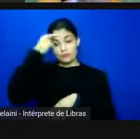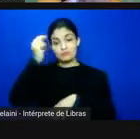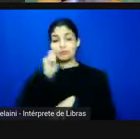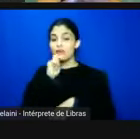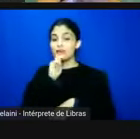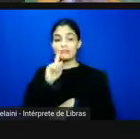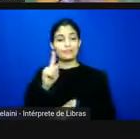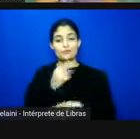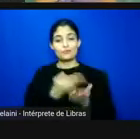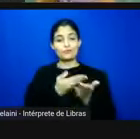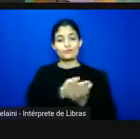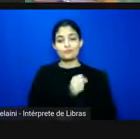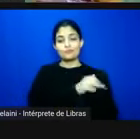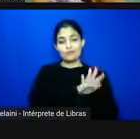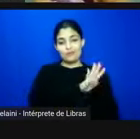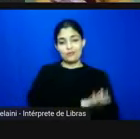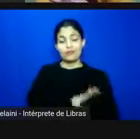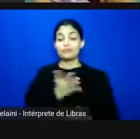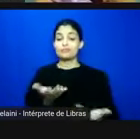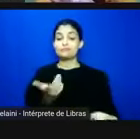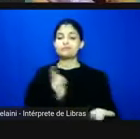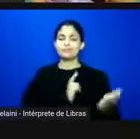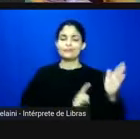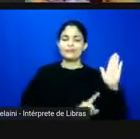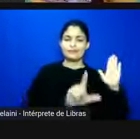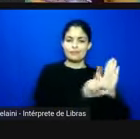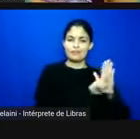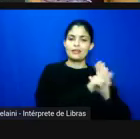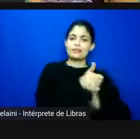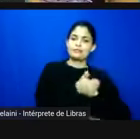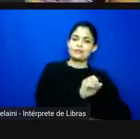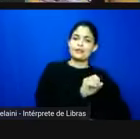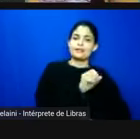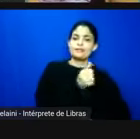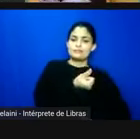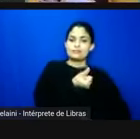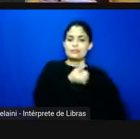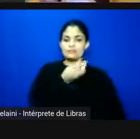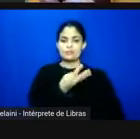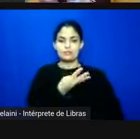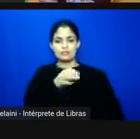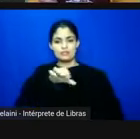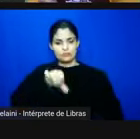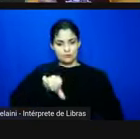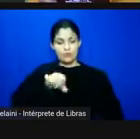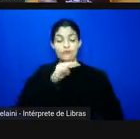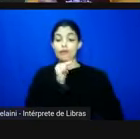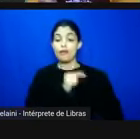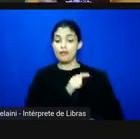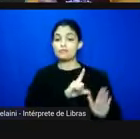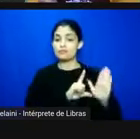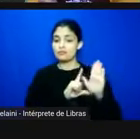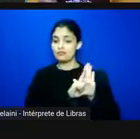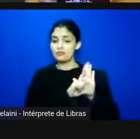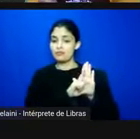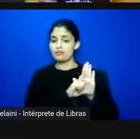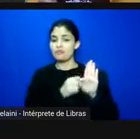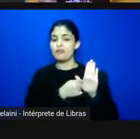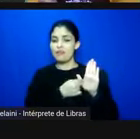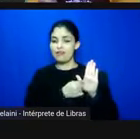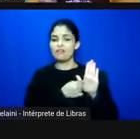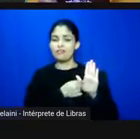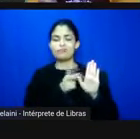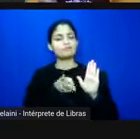que então essa própria lei 10.639 ela ainda é ela ainda está sendo